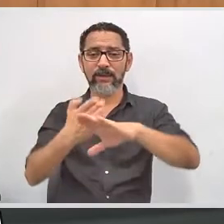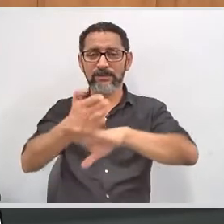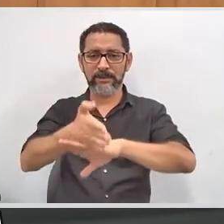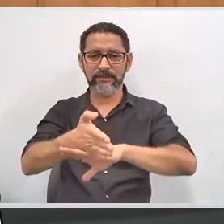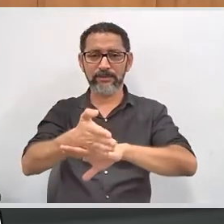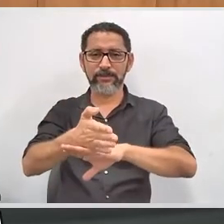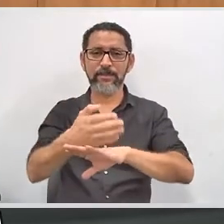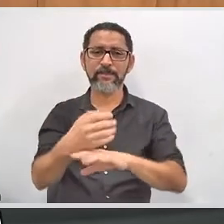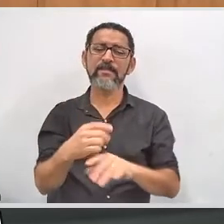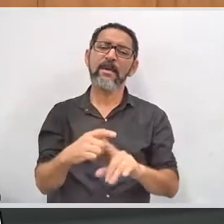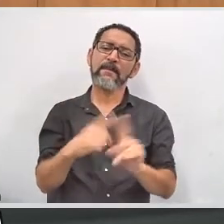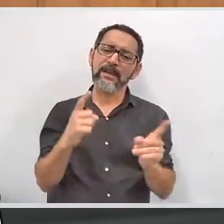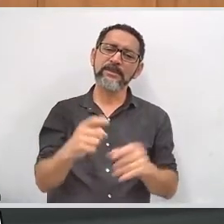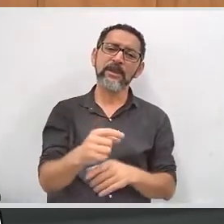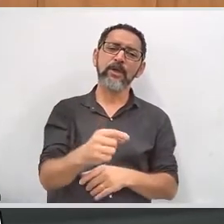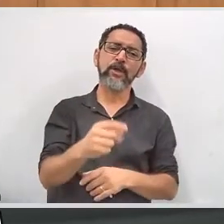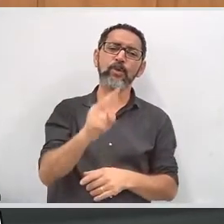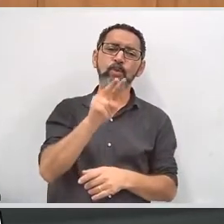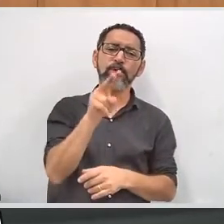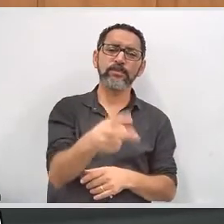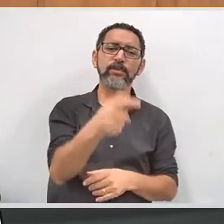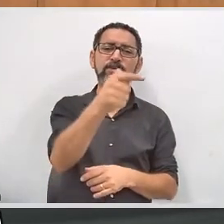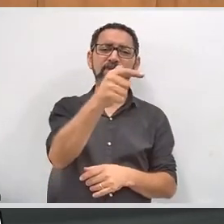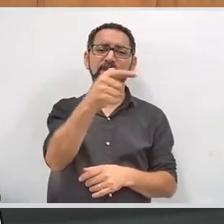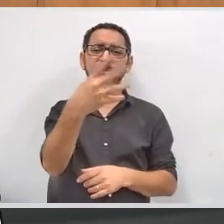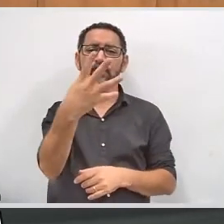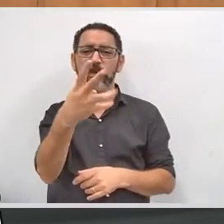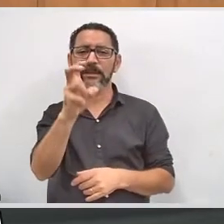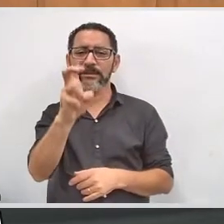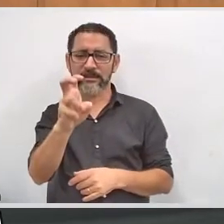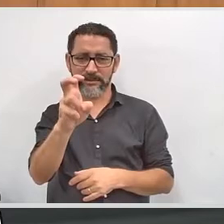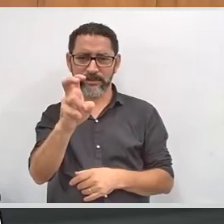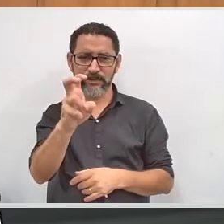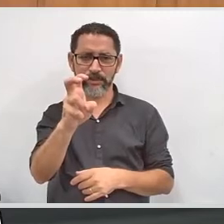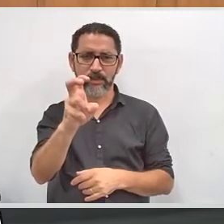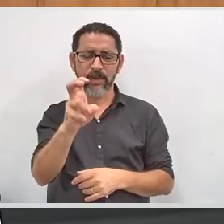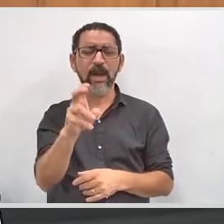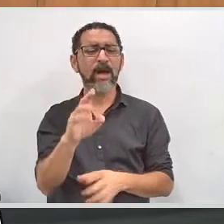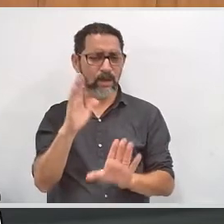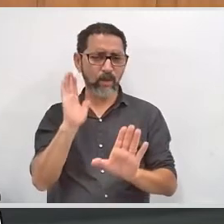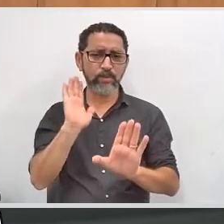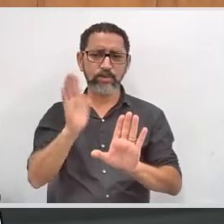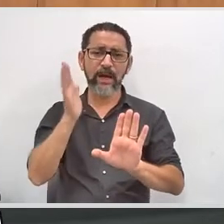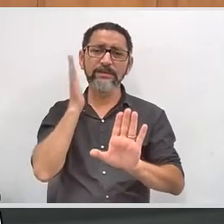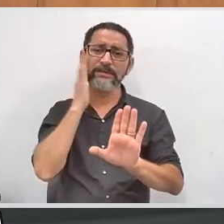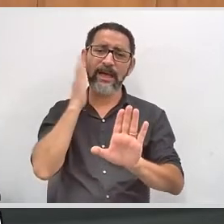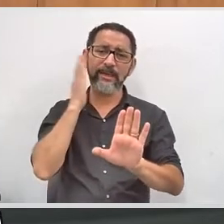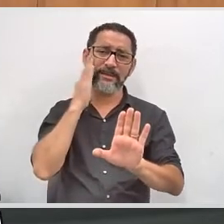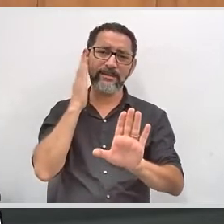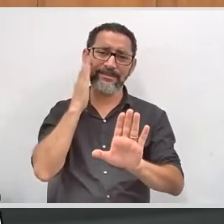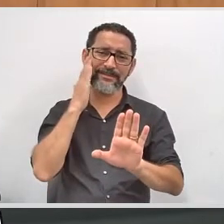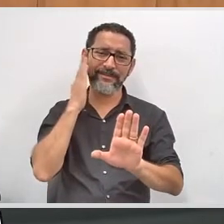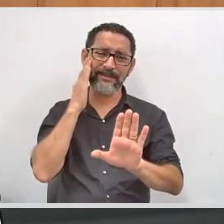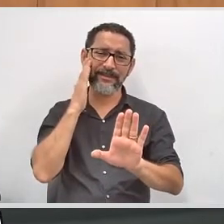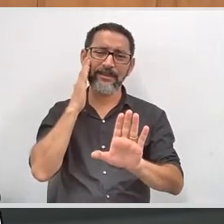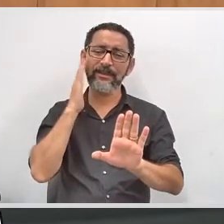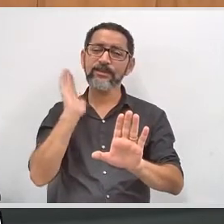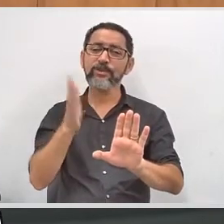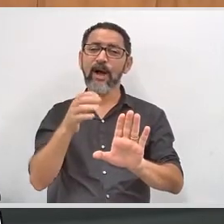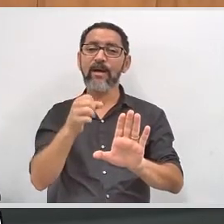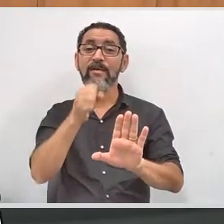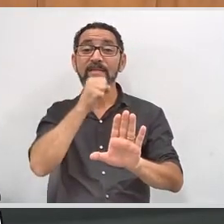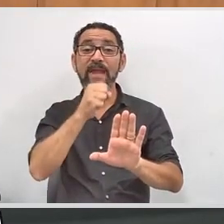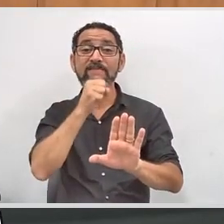defasado. Por quê? Porque, recentemente, pude entrar em contato com alguns juízes eleitorais para verificar algumas